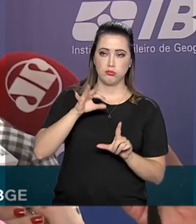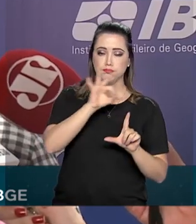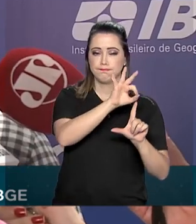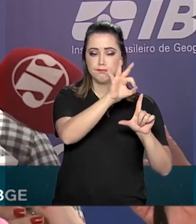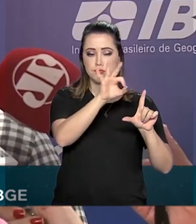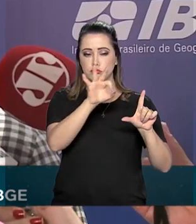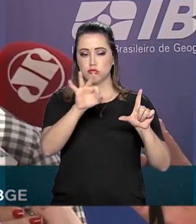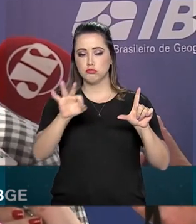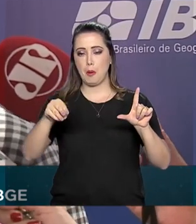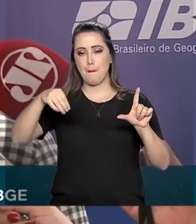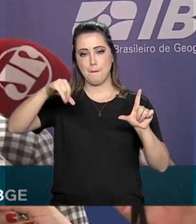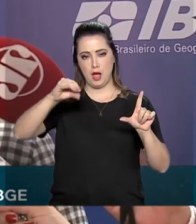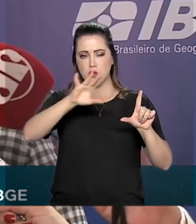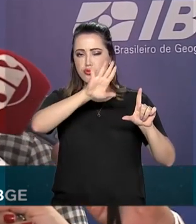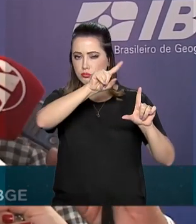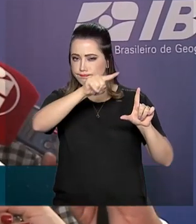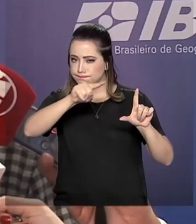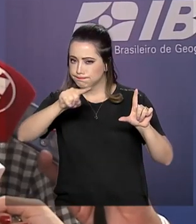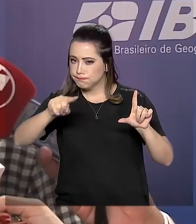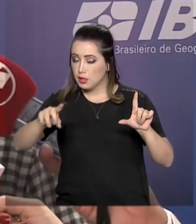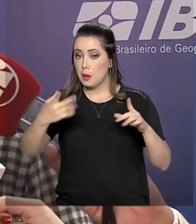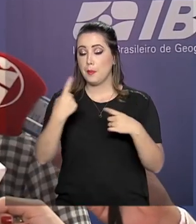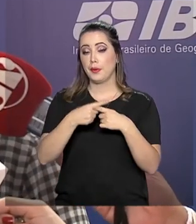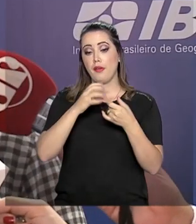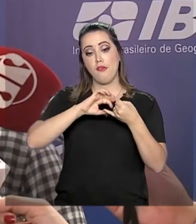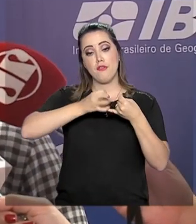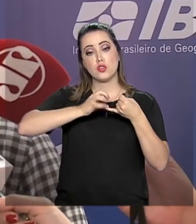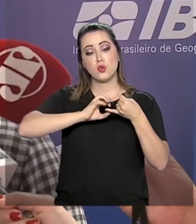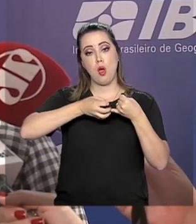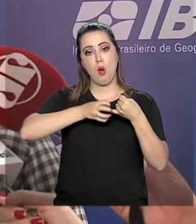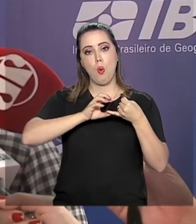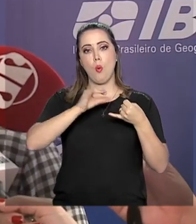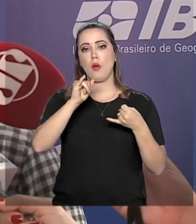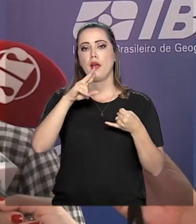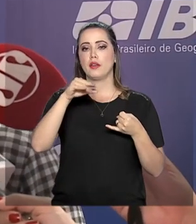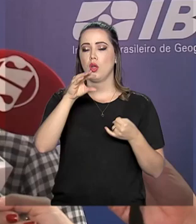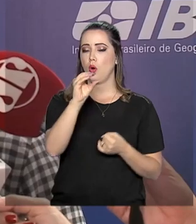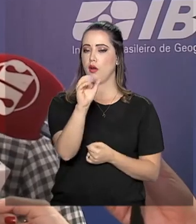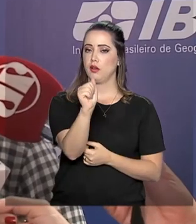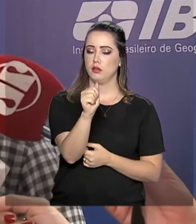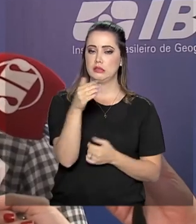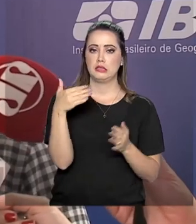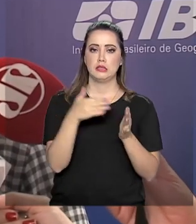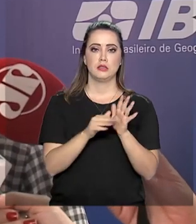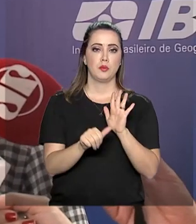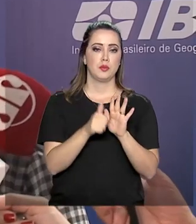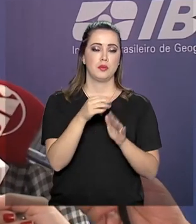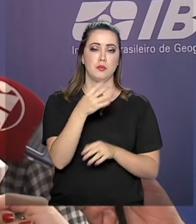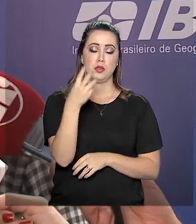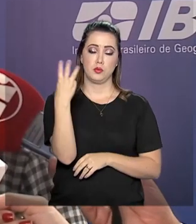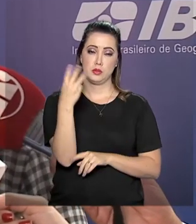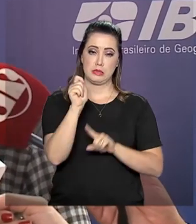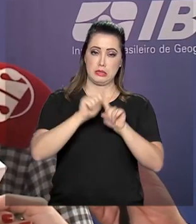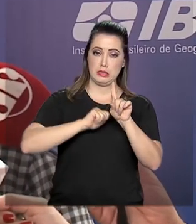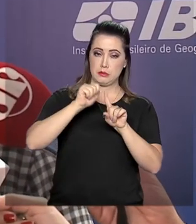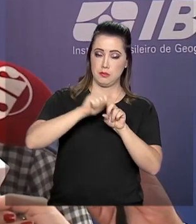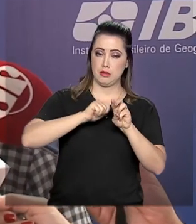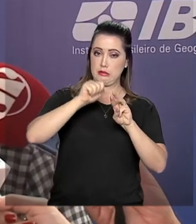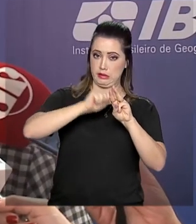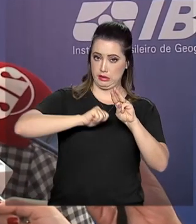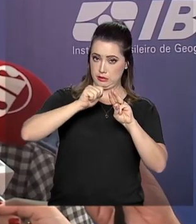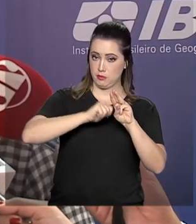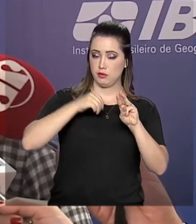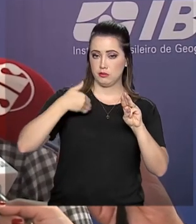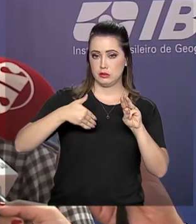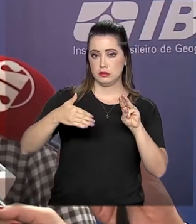passado, em maio, essa queda veio principalmente por conta dos feijões, o feijão carioca especificamente, que até o primeiro trimestre acumulava uma alta de mais de 100%,